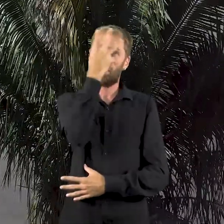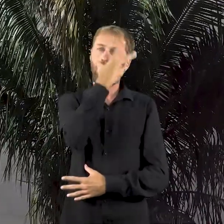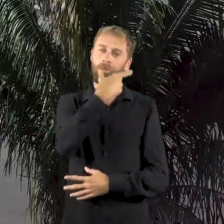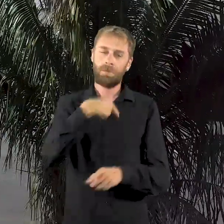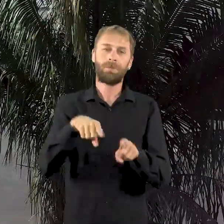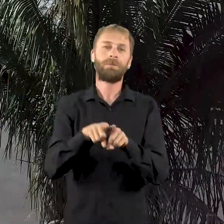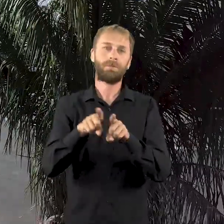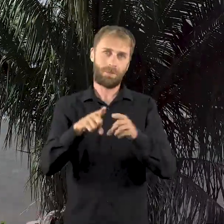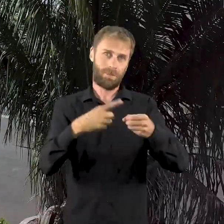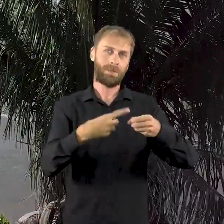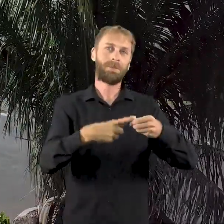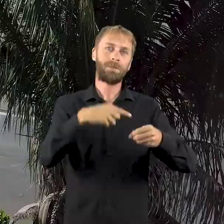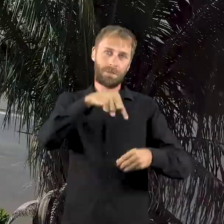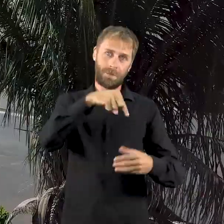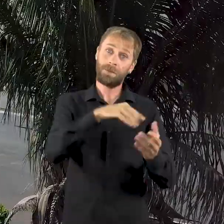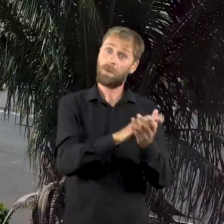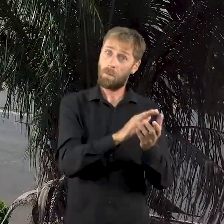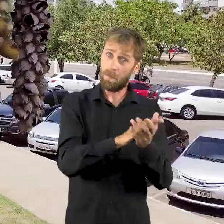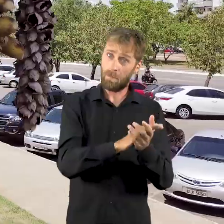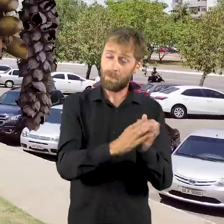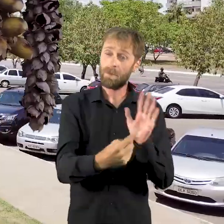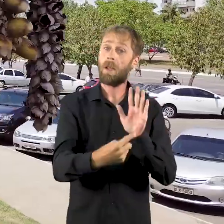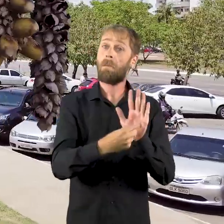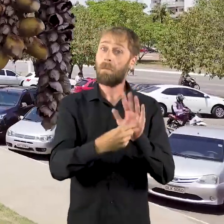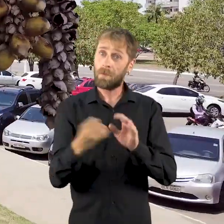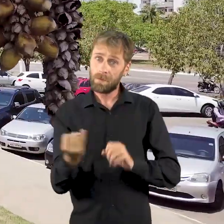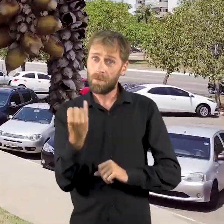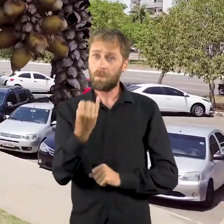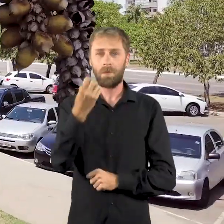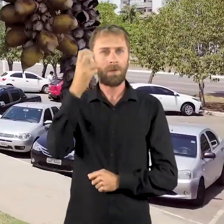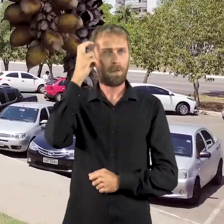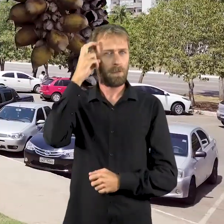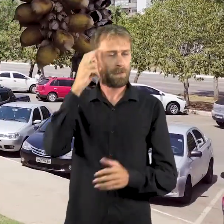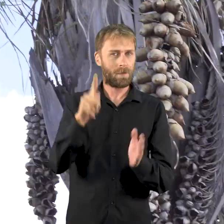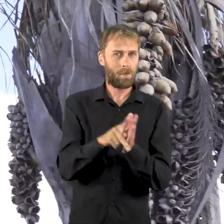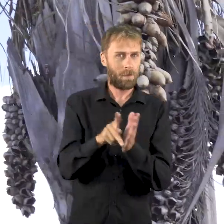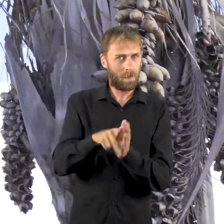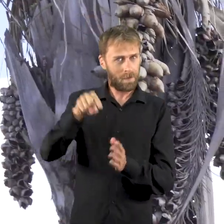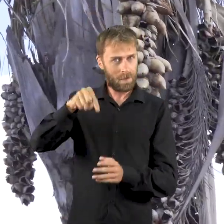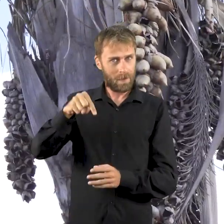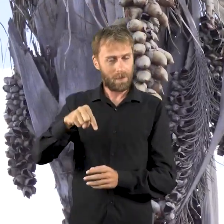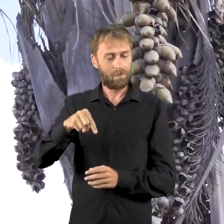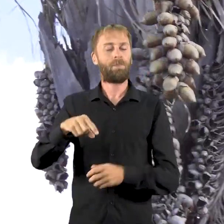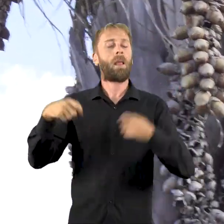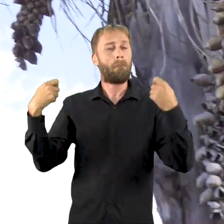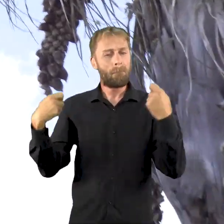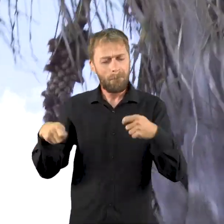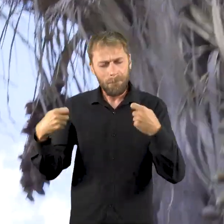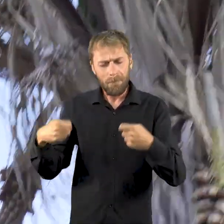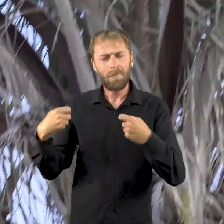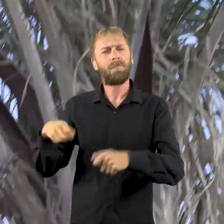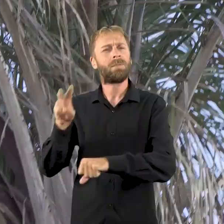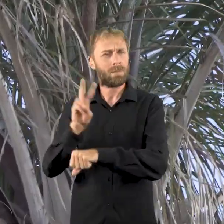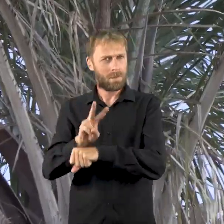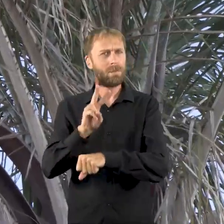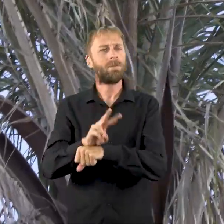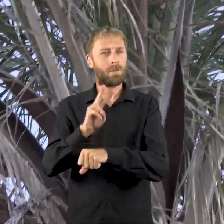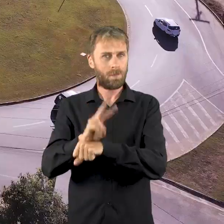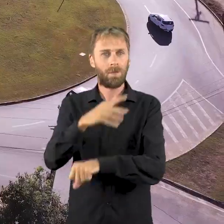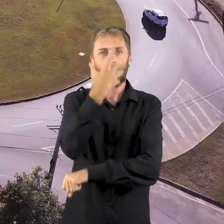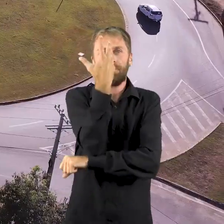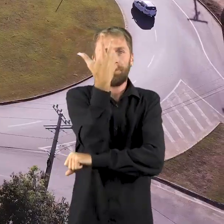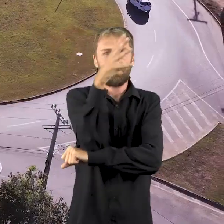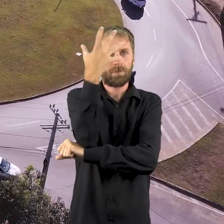urbanos de palmas e reforça sua importância na cultura local. A gente precisa preservar uma